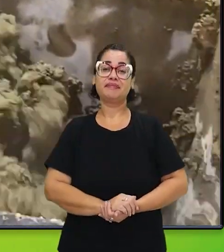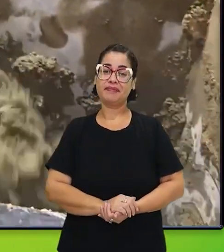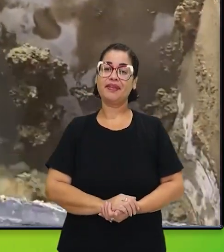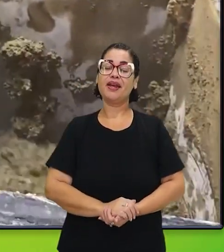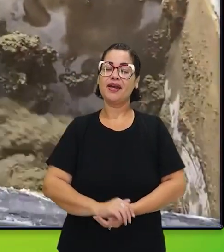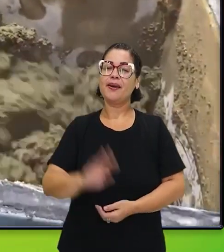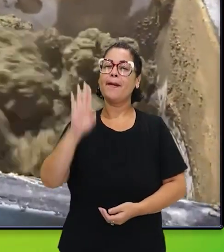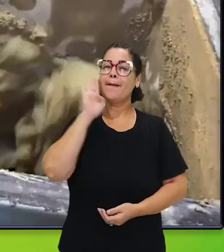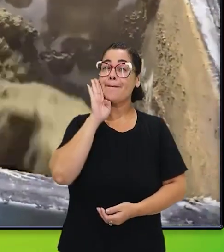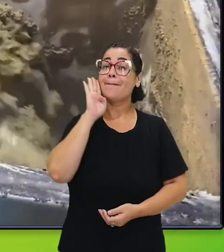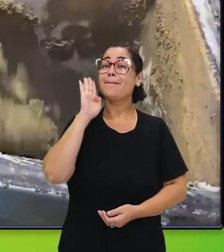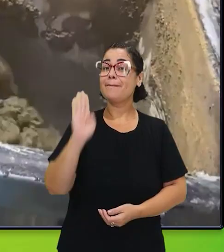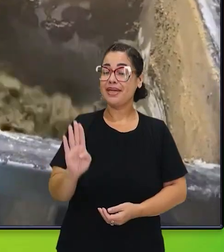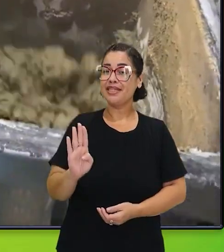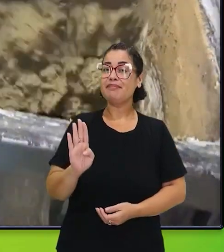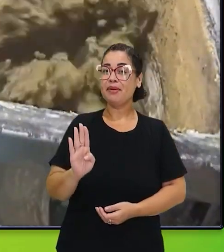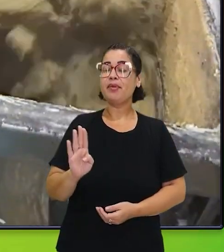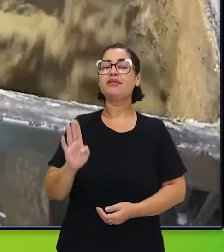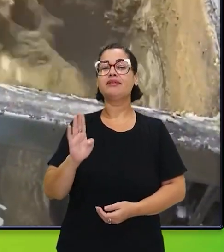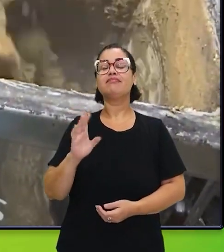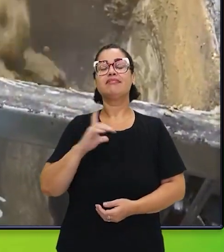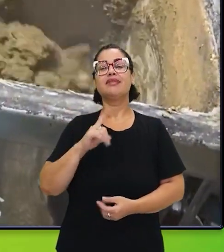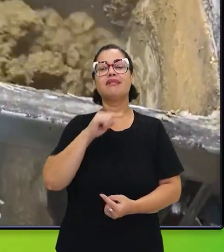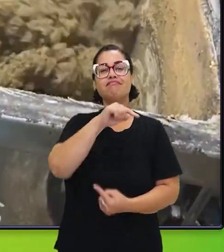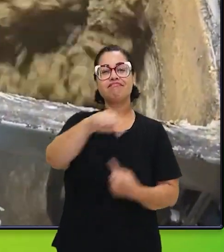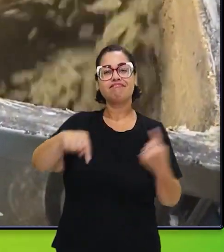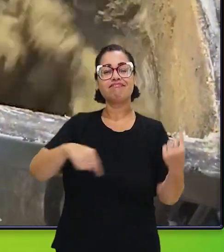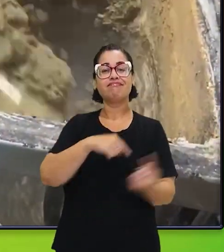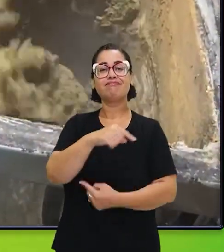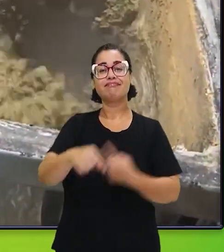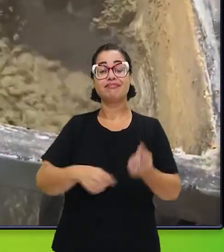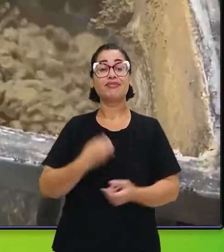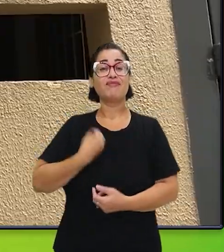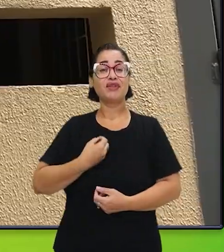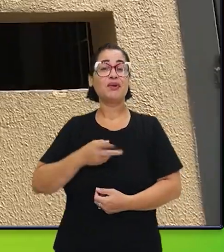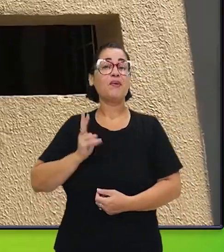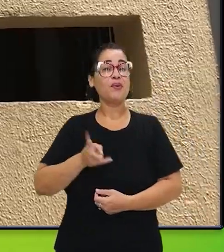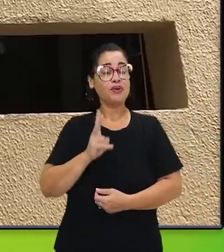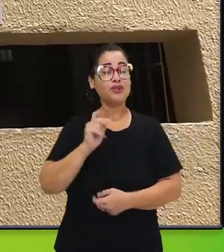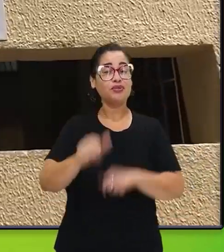no ciclo de vida, que vai continuar, só que é de outra forma.